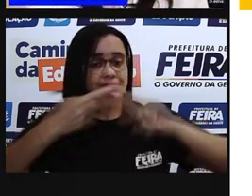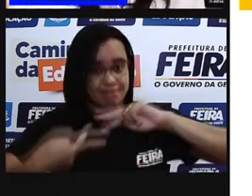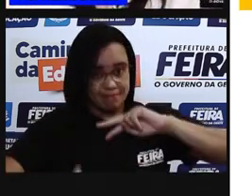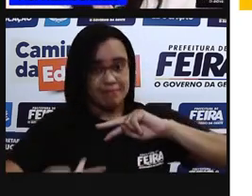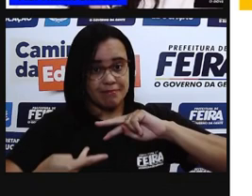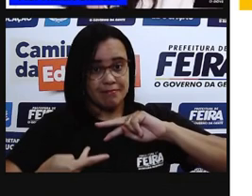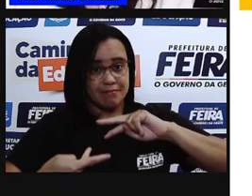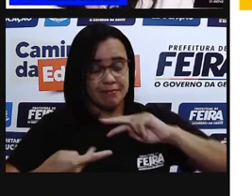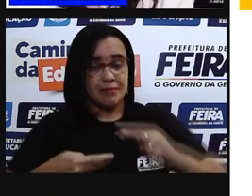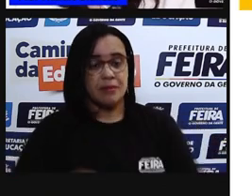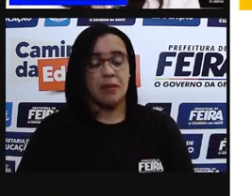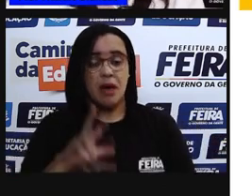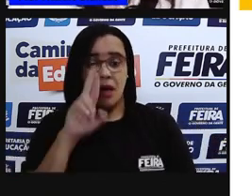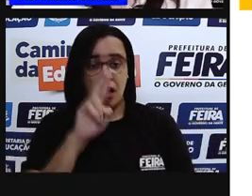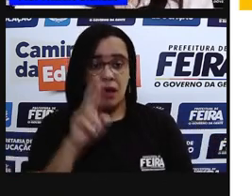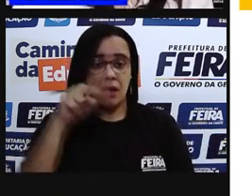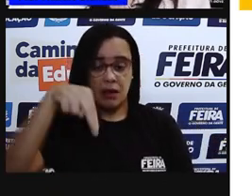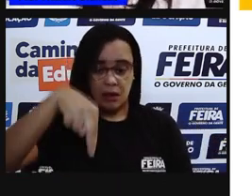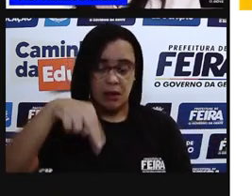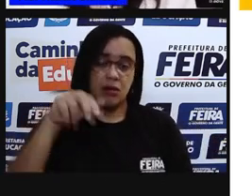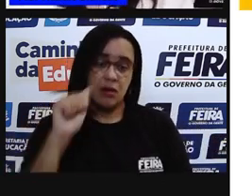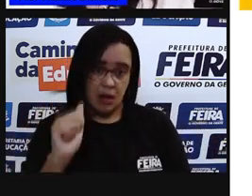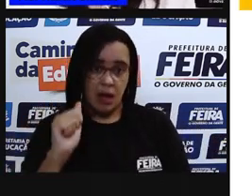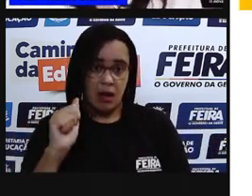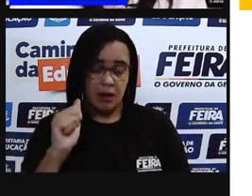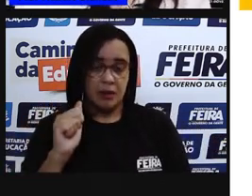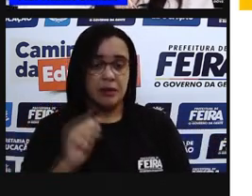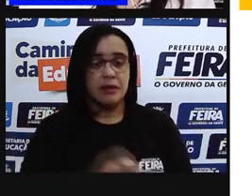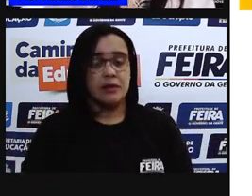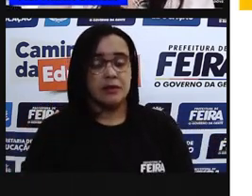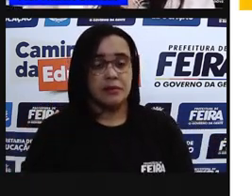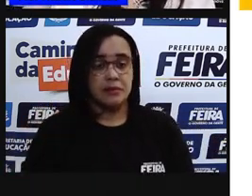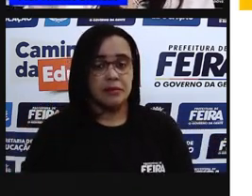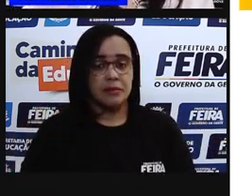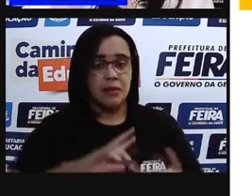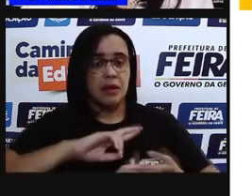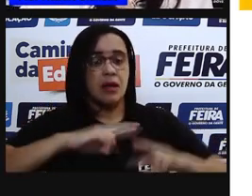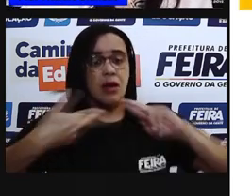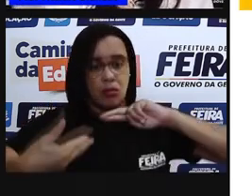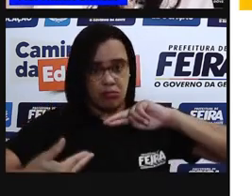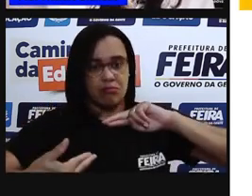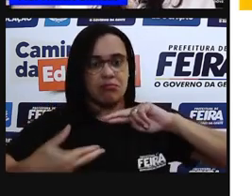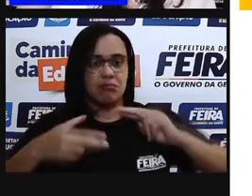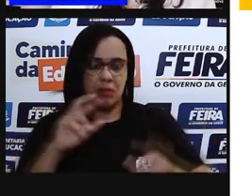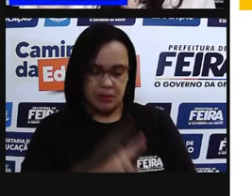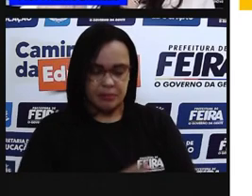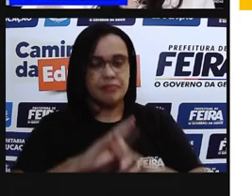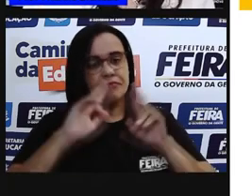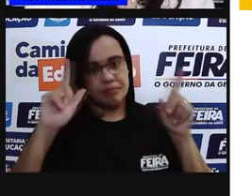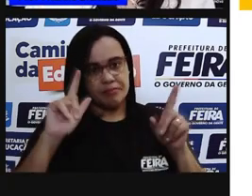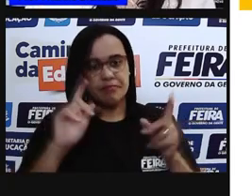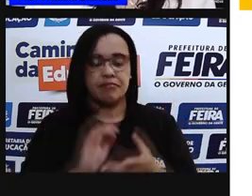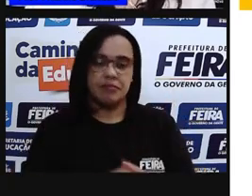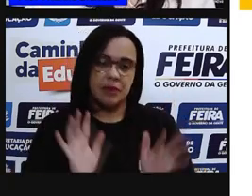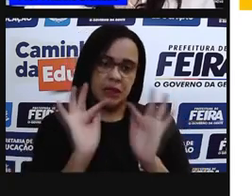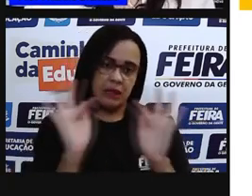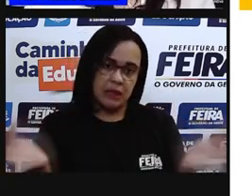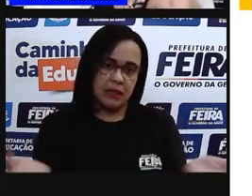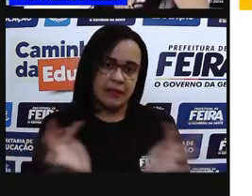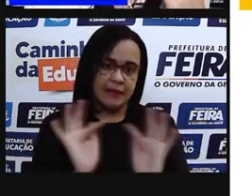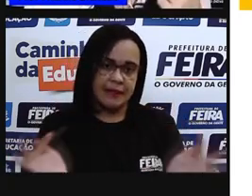RNA pró? O RNA, ele vai ser uma fita simples. É só uma fitazinha.